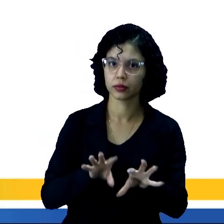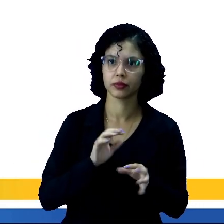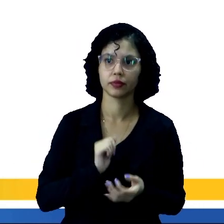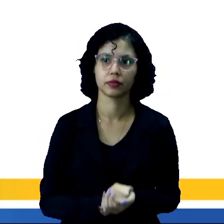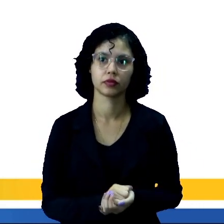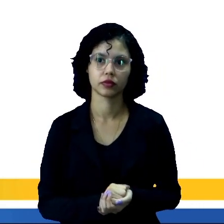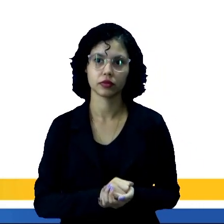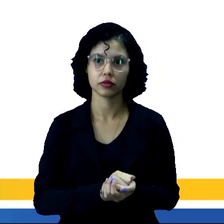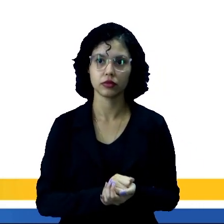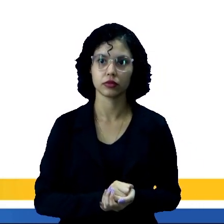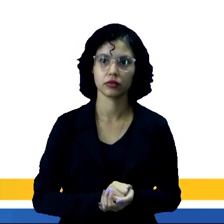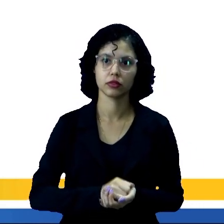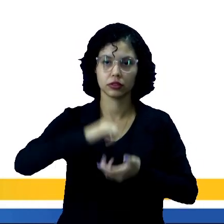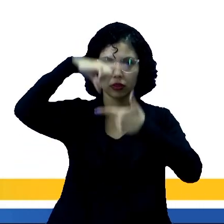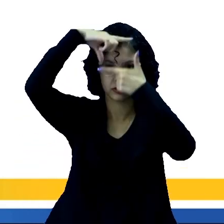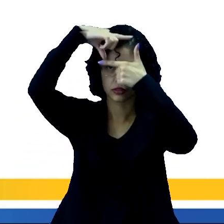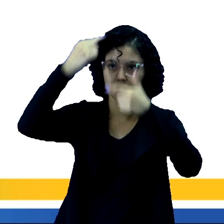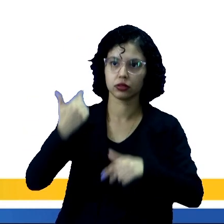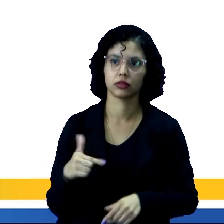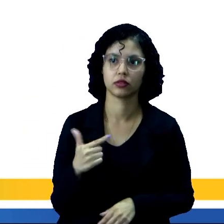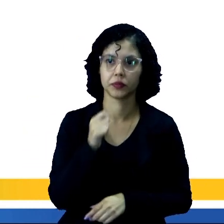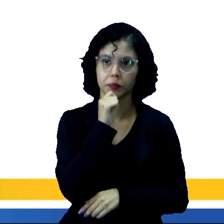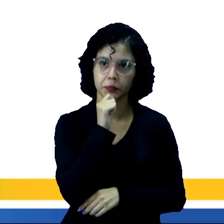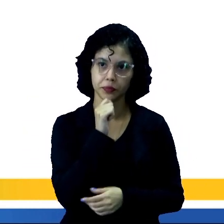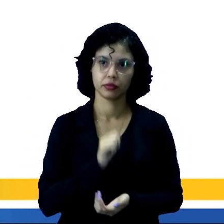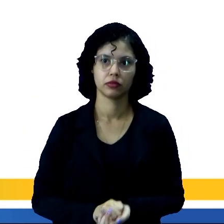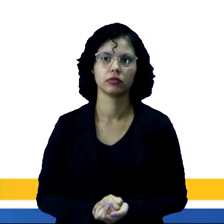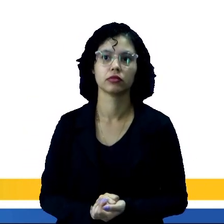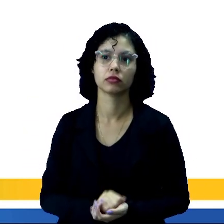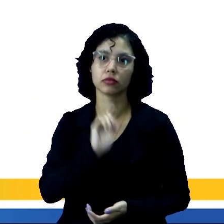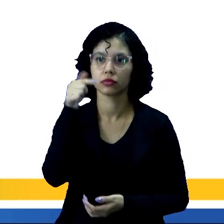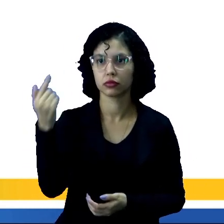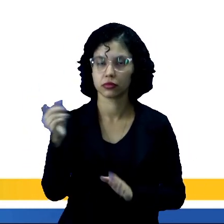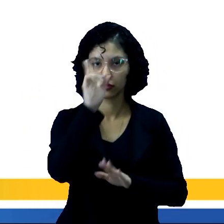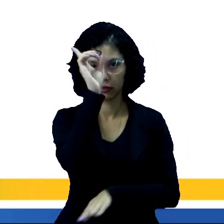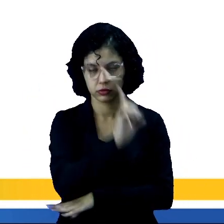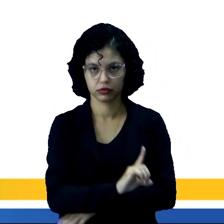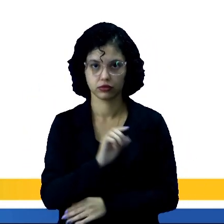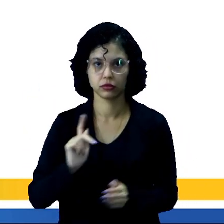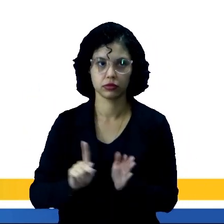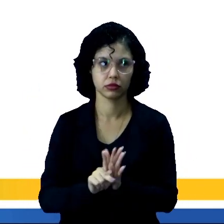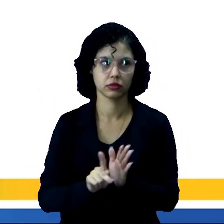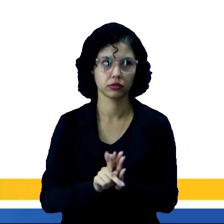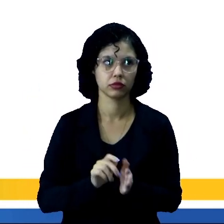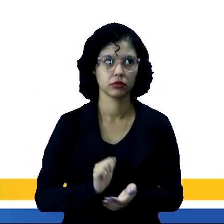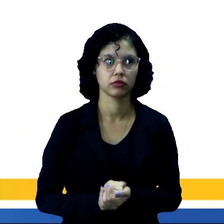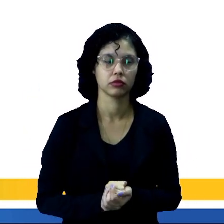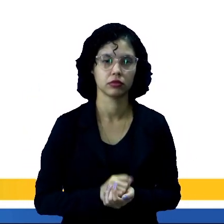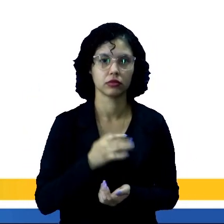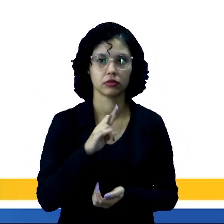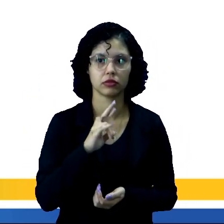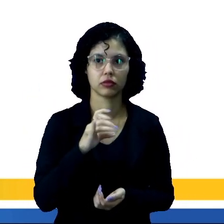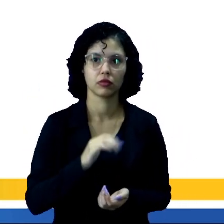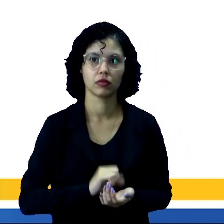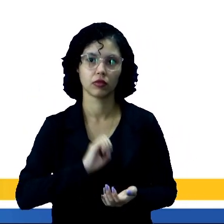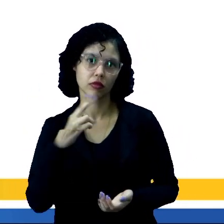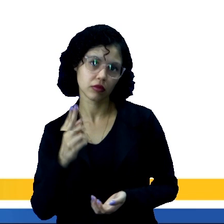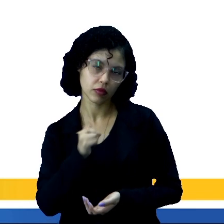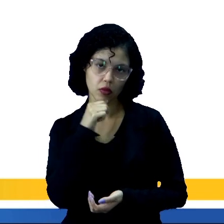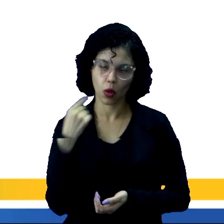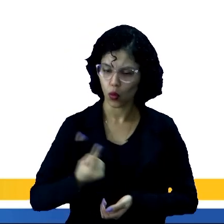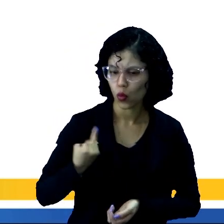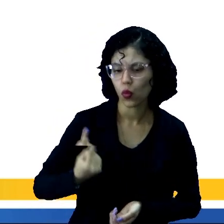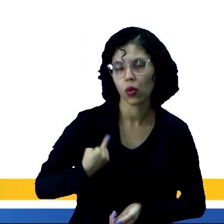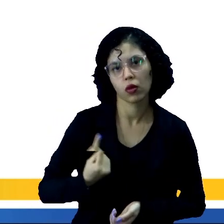inalienável e indisponível e a outros direitos sobre elas são imprescindíveis, né? Ou seja, o